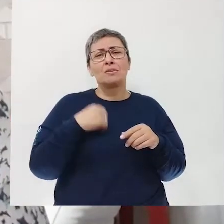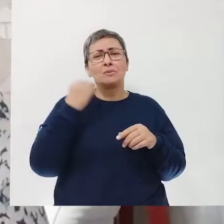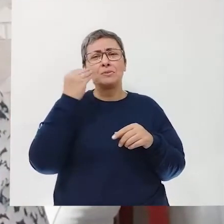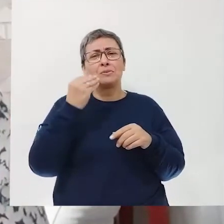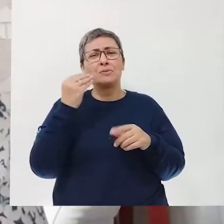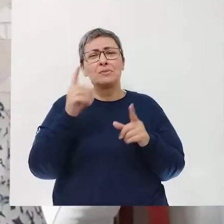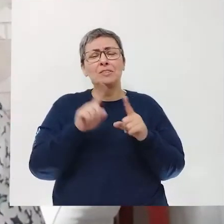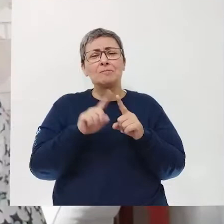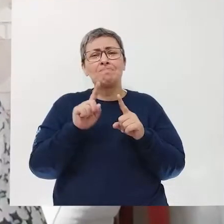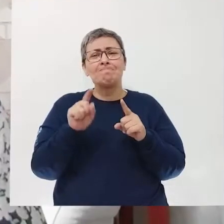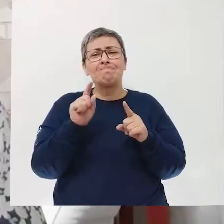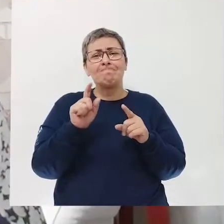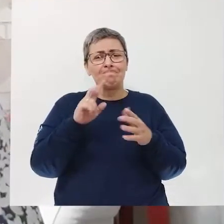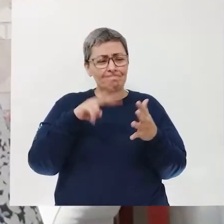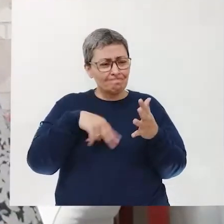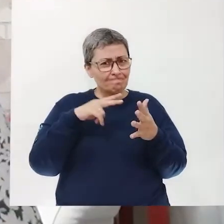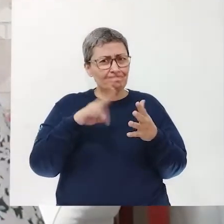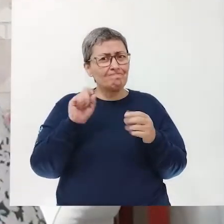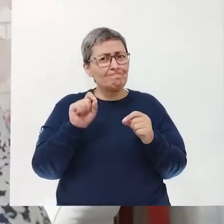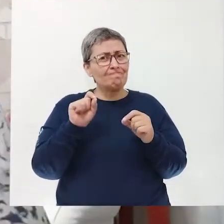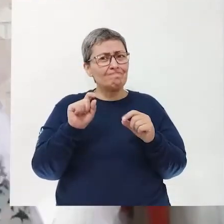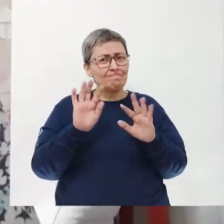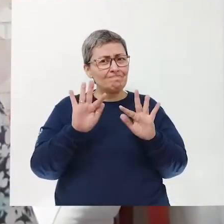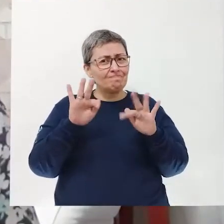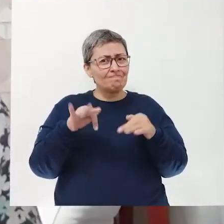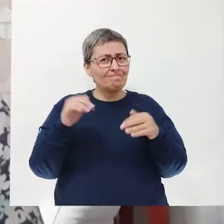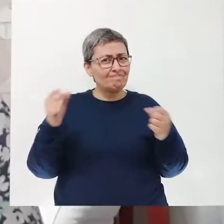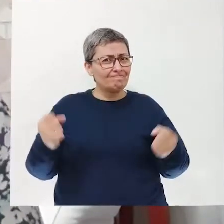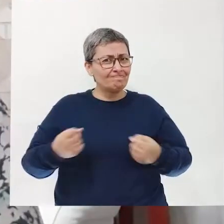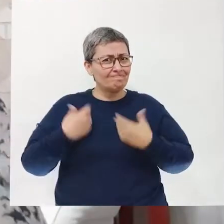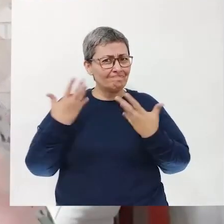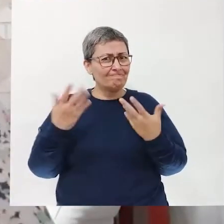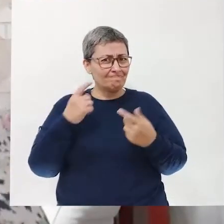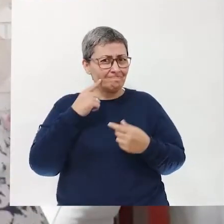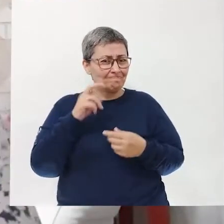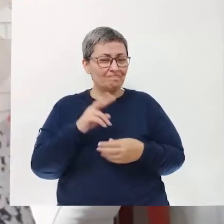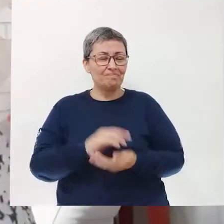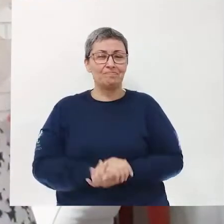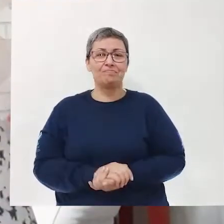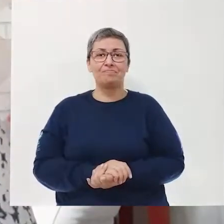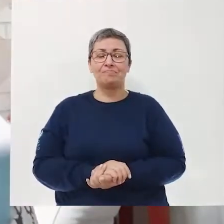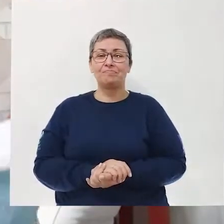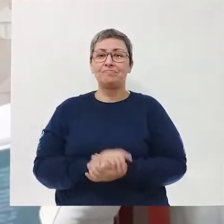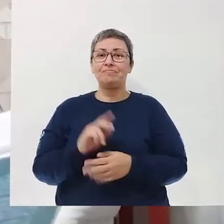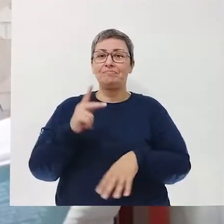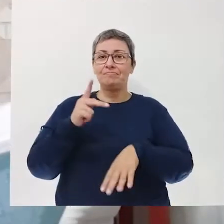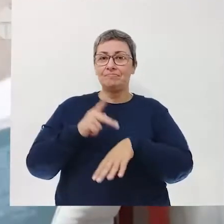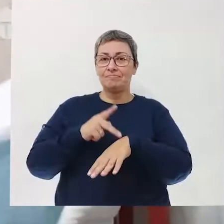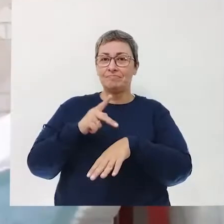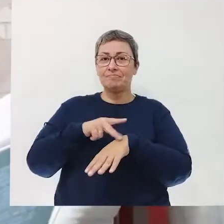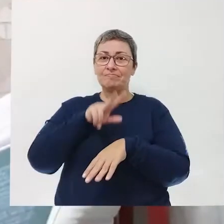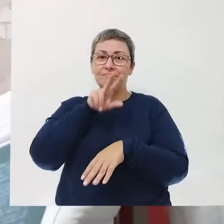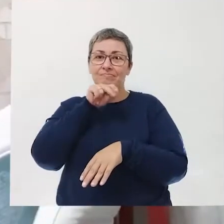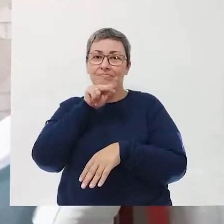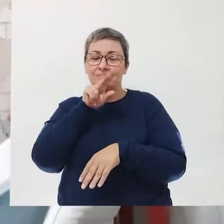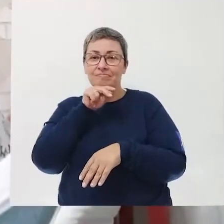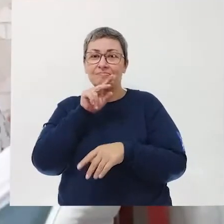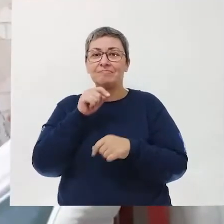expectativa do leitor, quando ele dá um final surpreendente. Querem ver? Pé de pato.